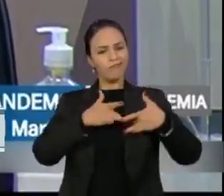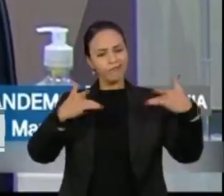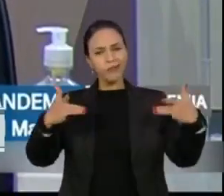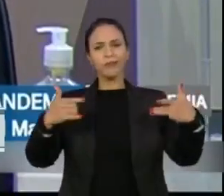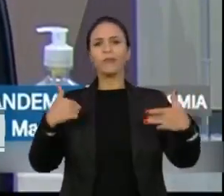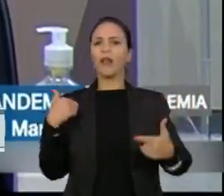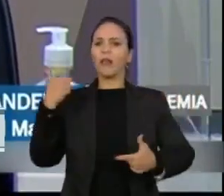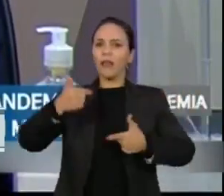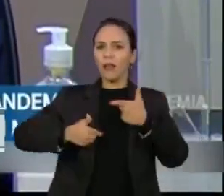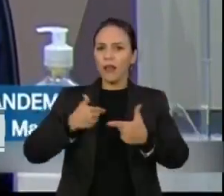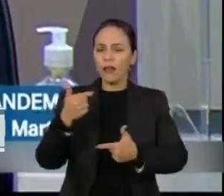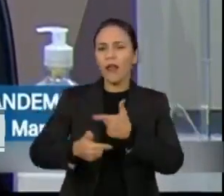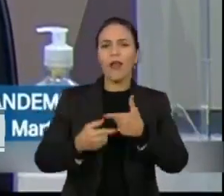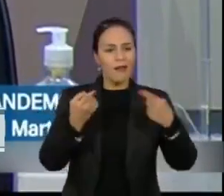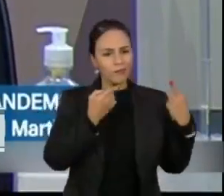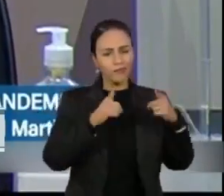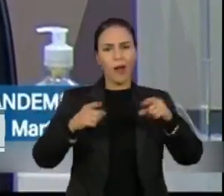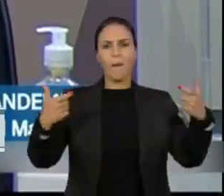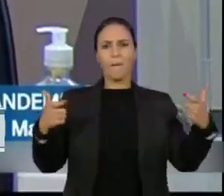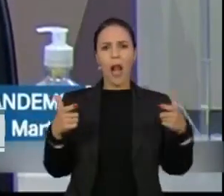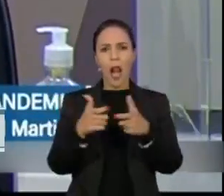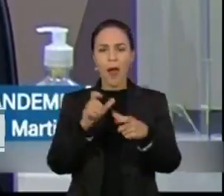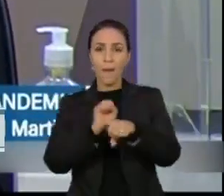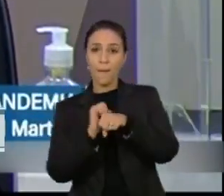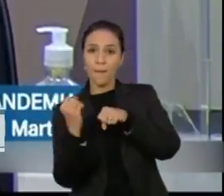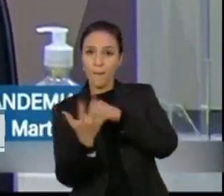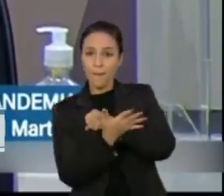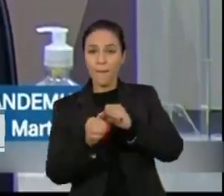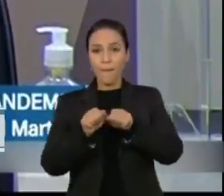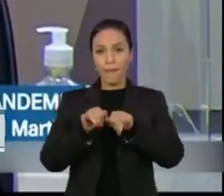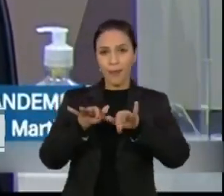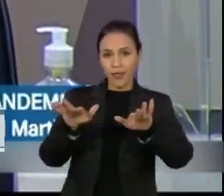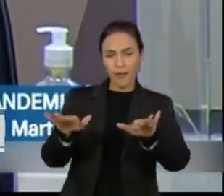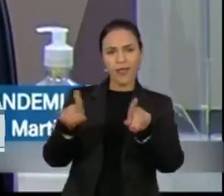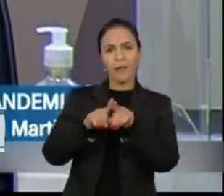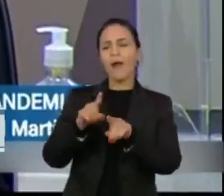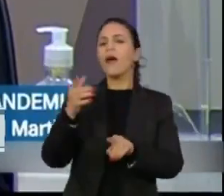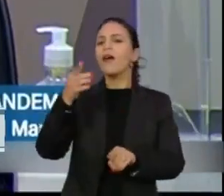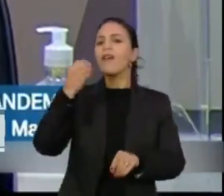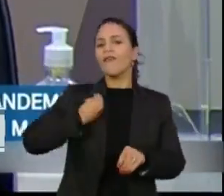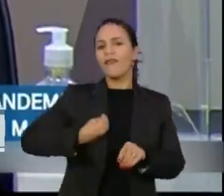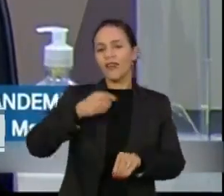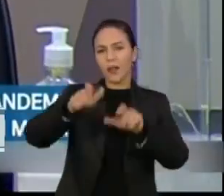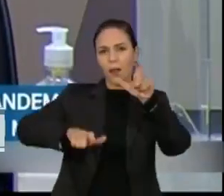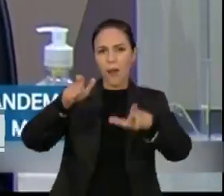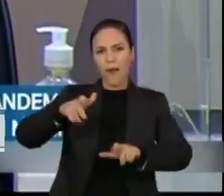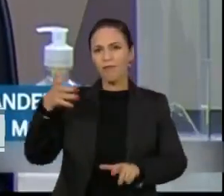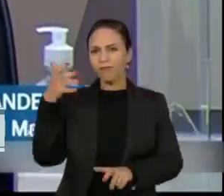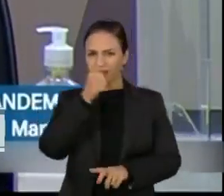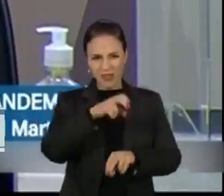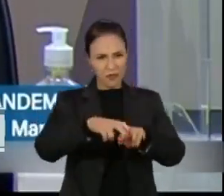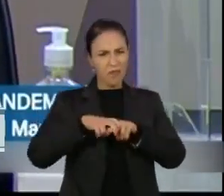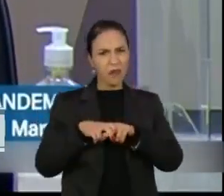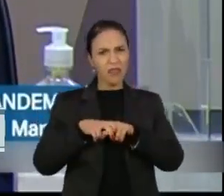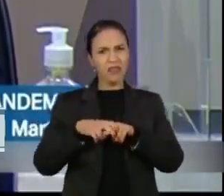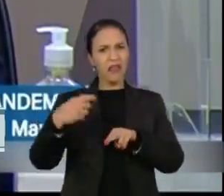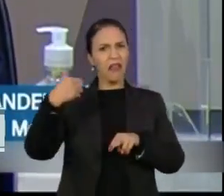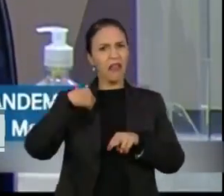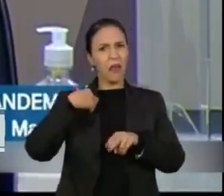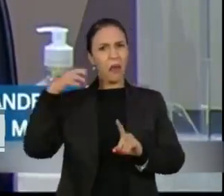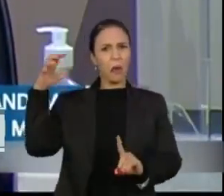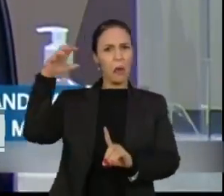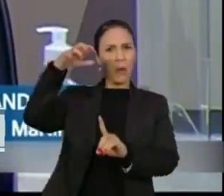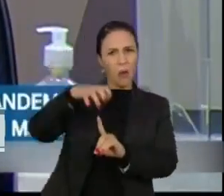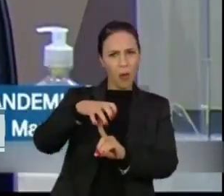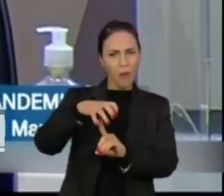combatendo a pandemia e salvar vidas, faz com que eu seja acreditado de pertencer a um